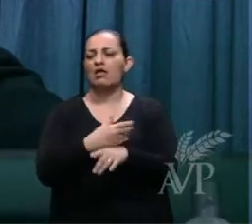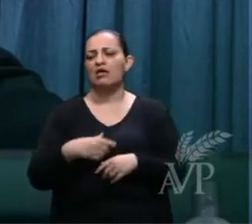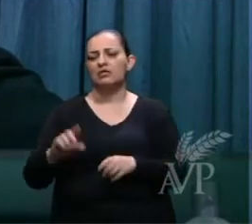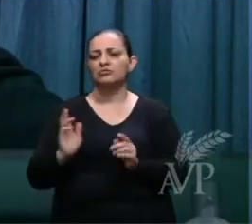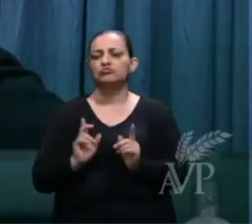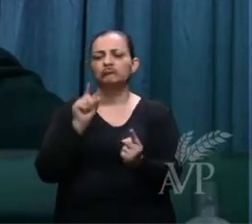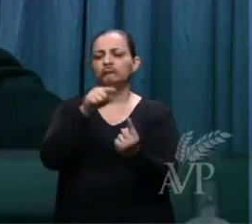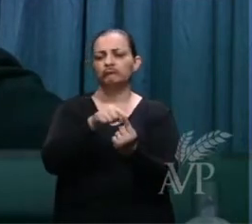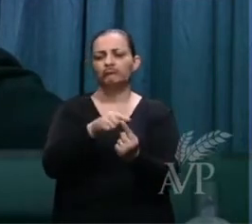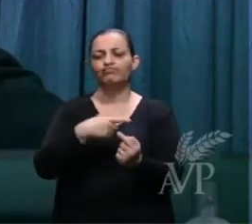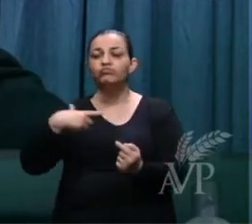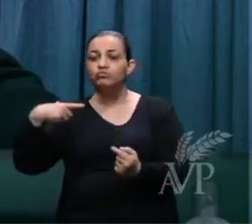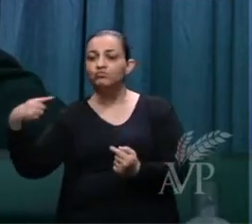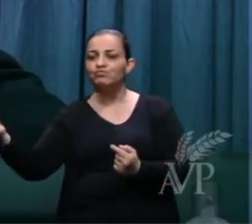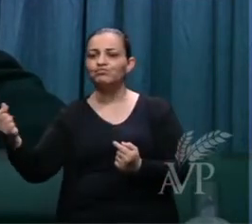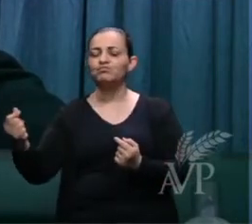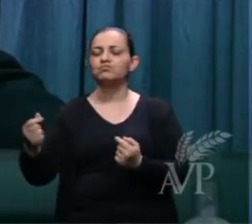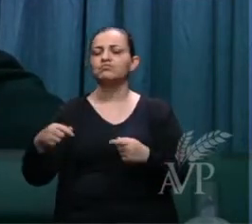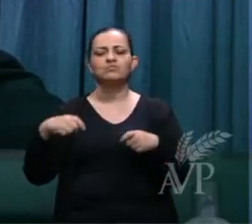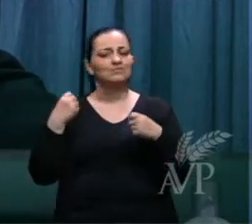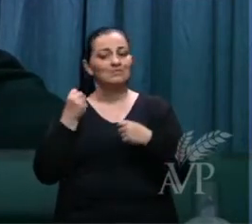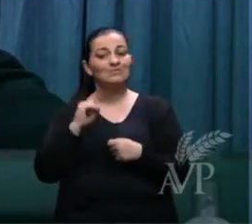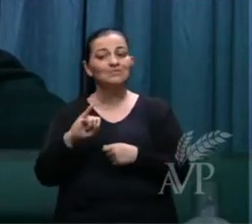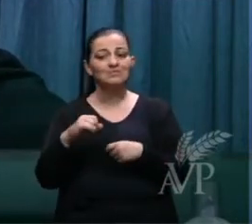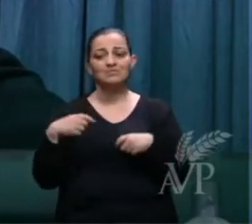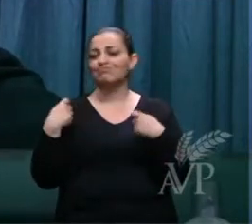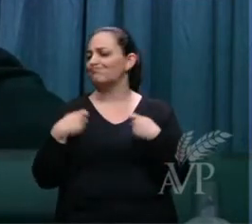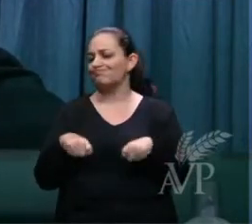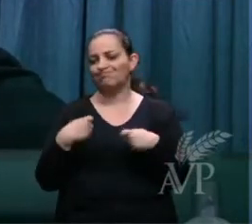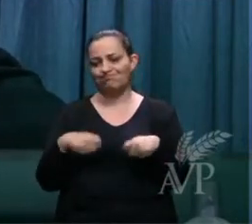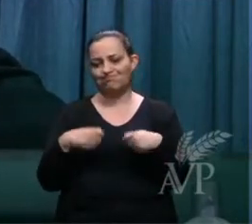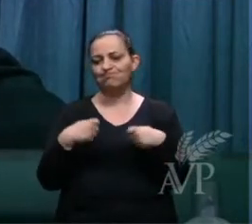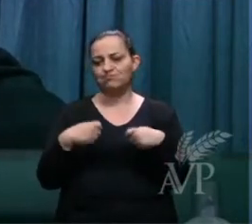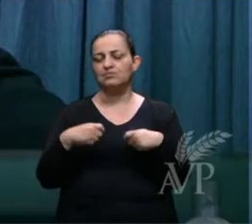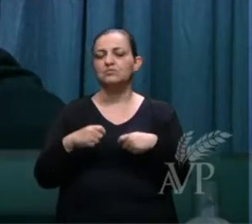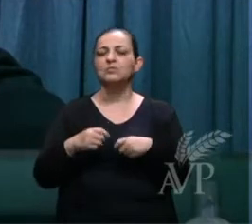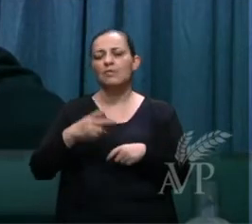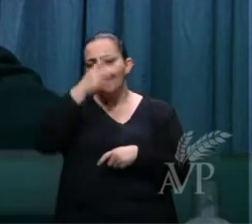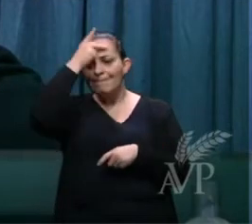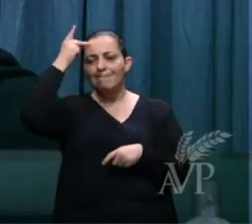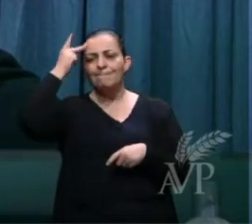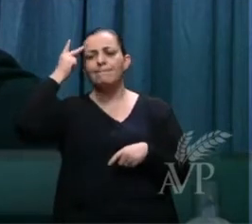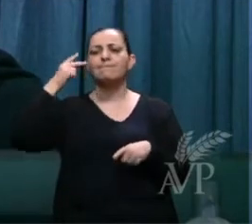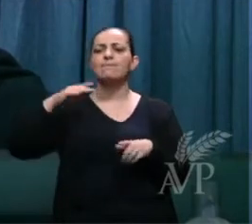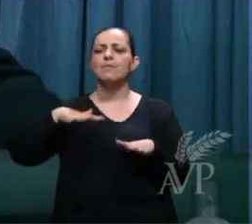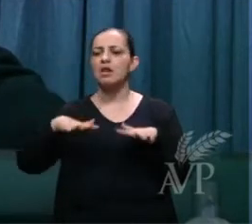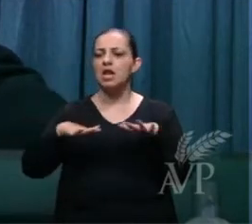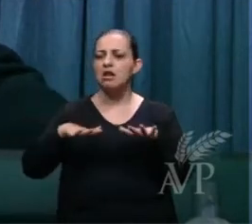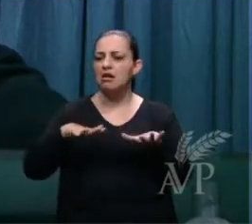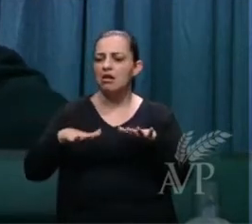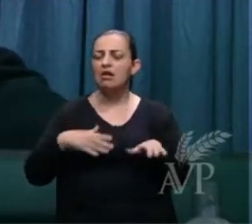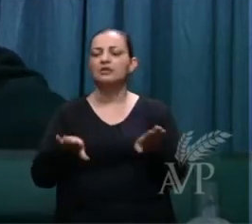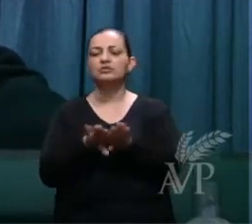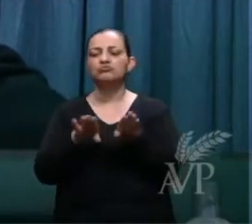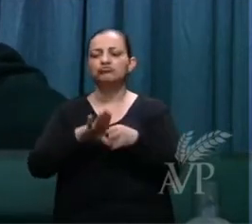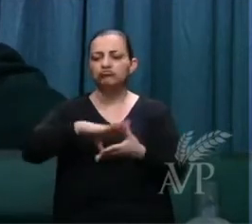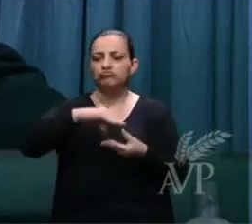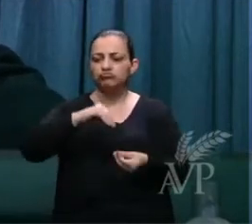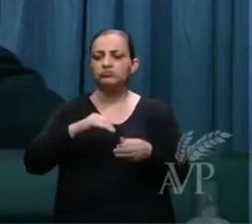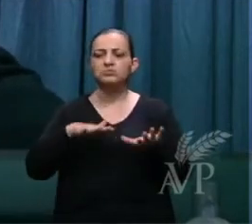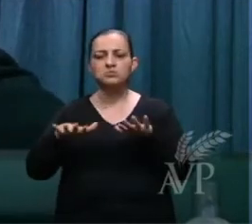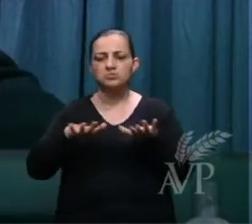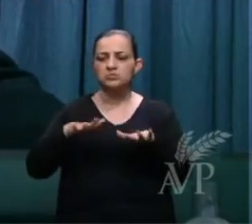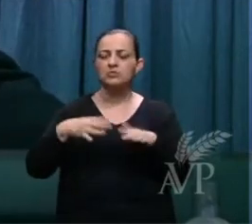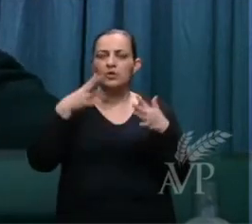Ninguém saia desnecessariamente. Quando uma pessoa, ela se move, os espíritos se movem, as atenções